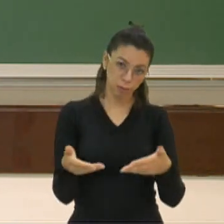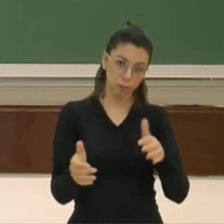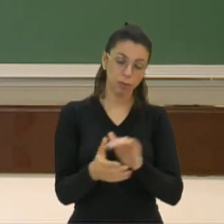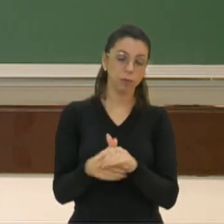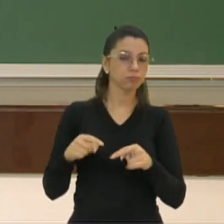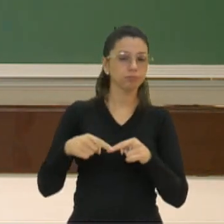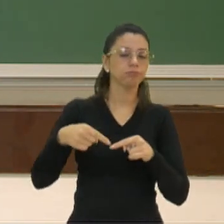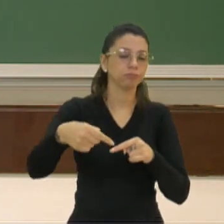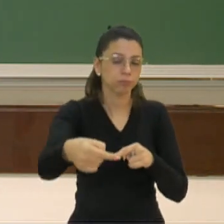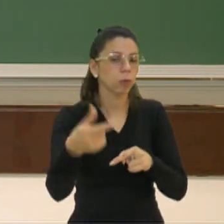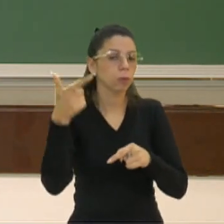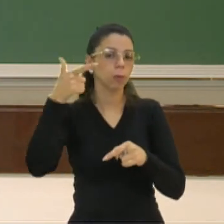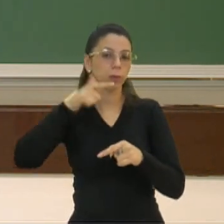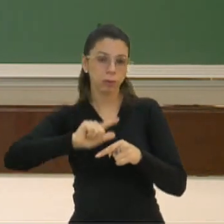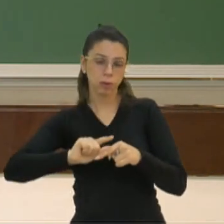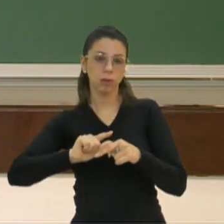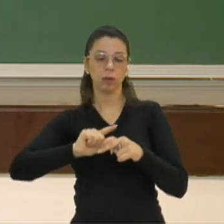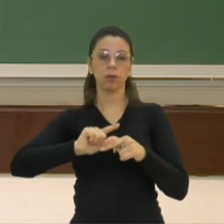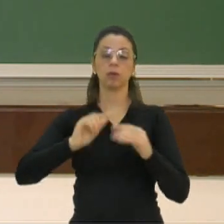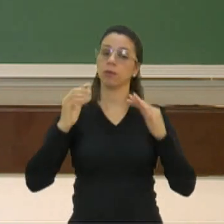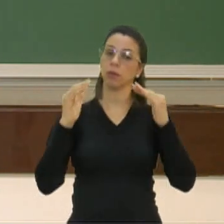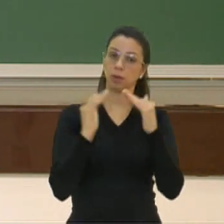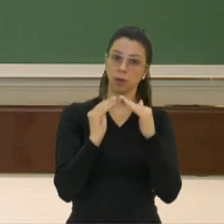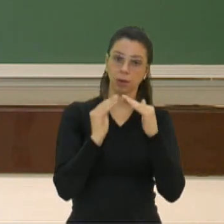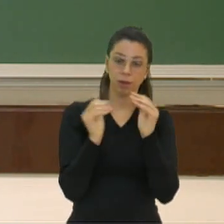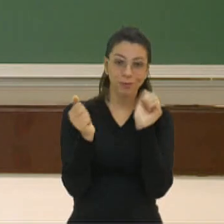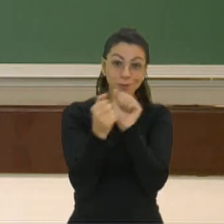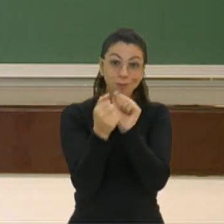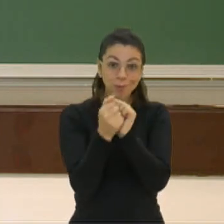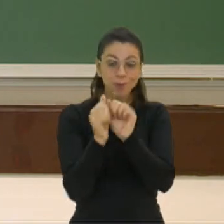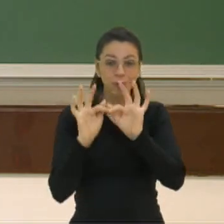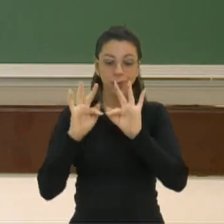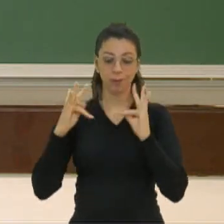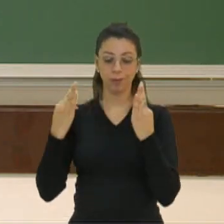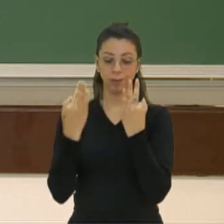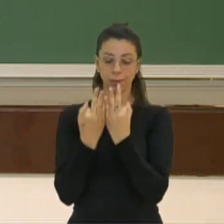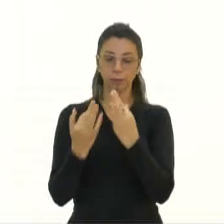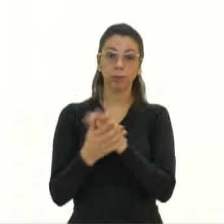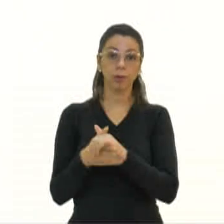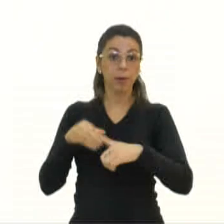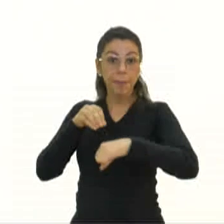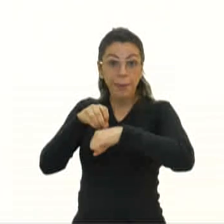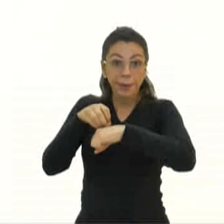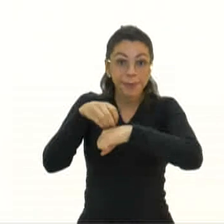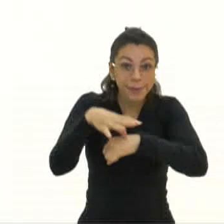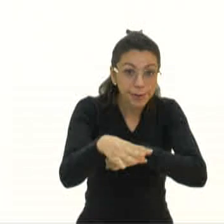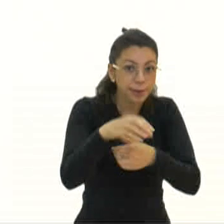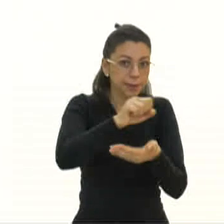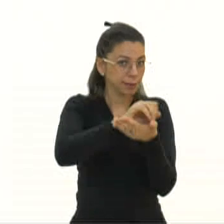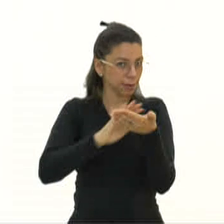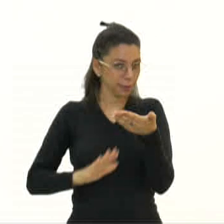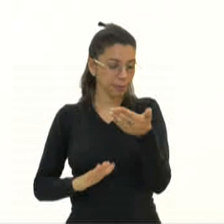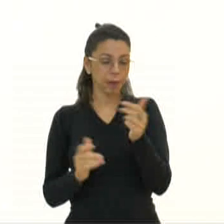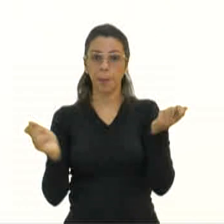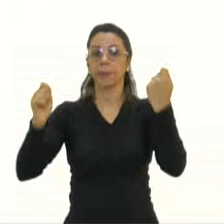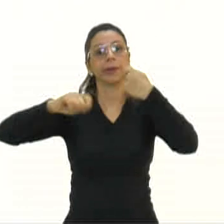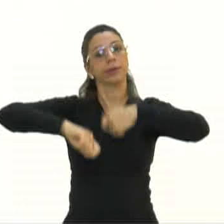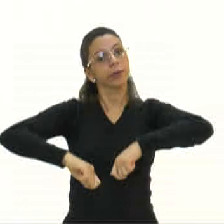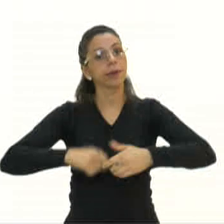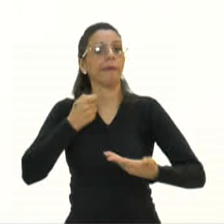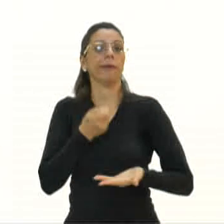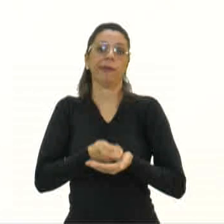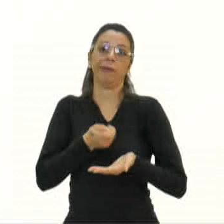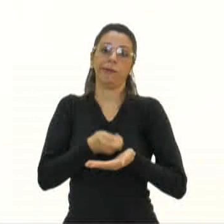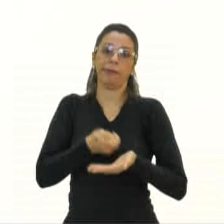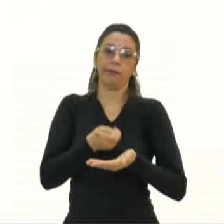Talvez você consiga executar ela na sua casa com a sua família. É uma sugestão de atividade. Não necessariamente você